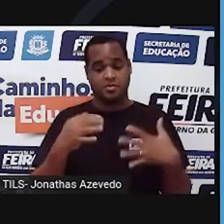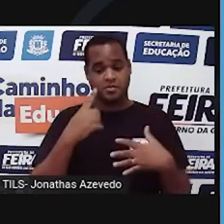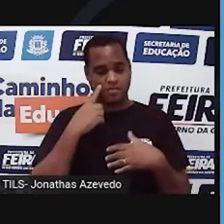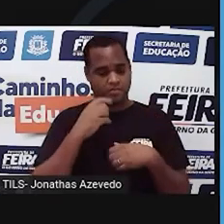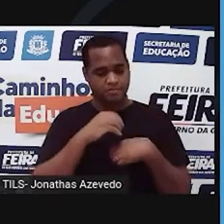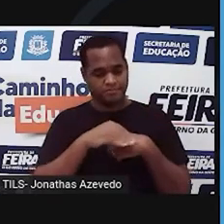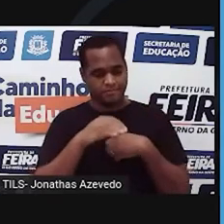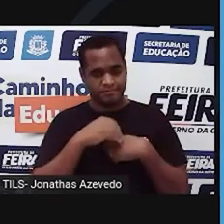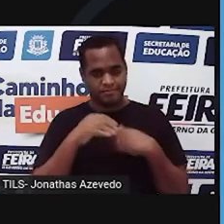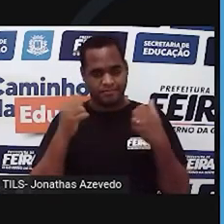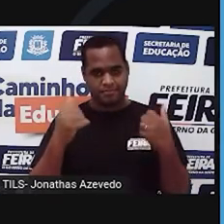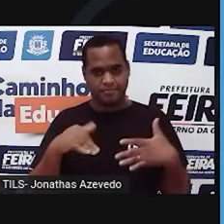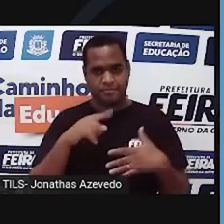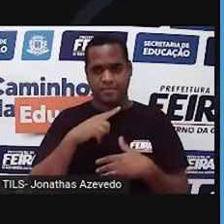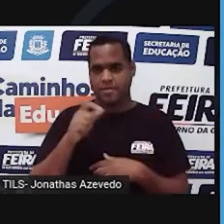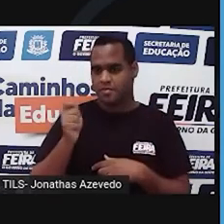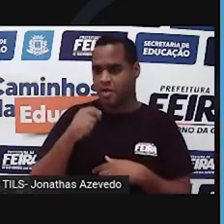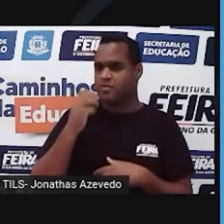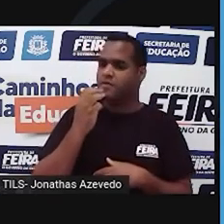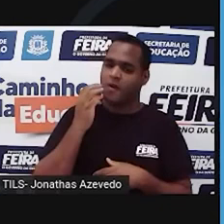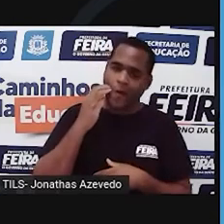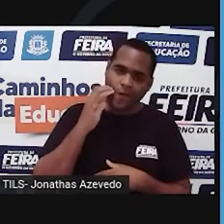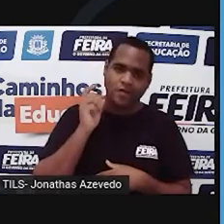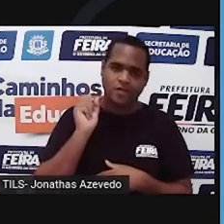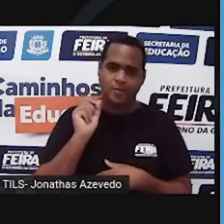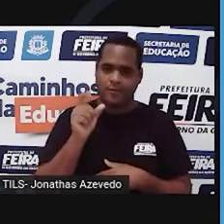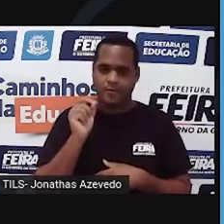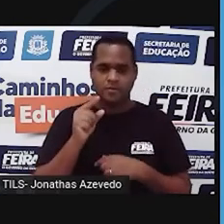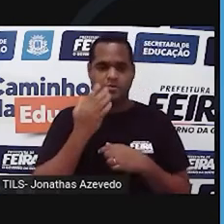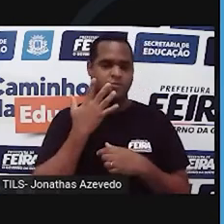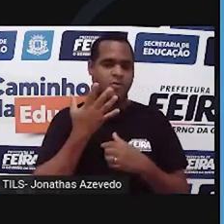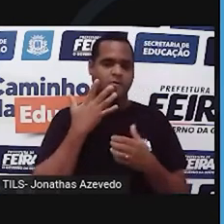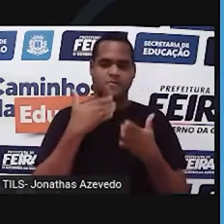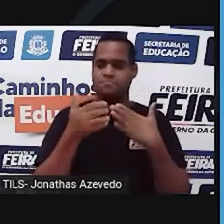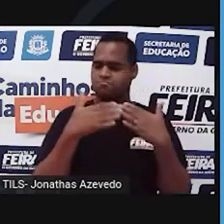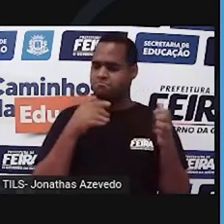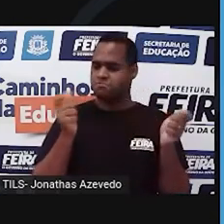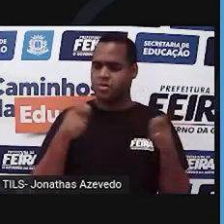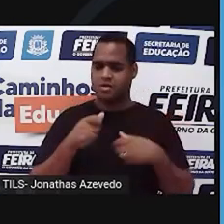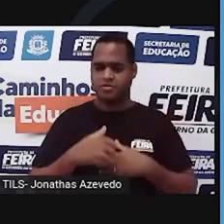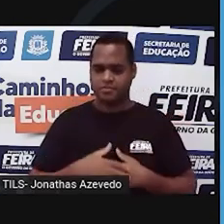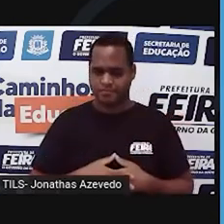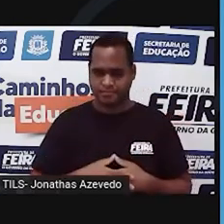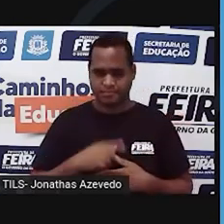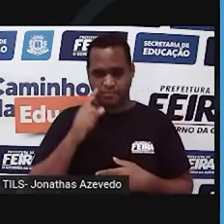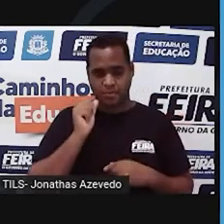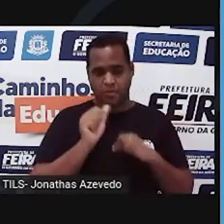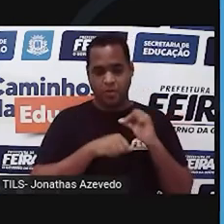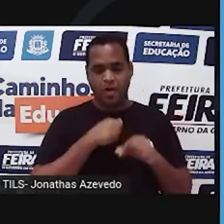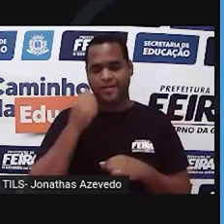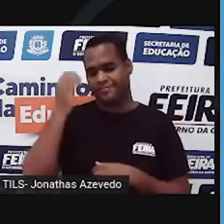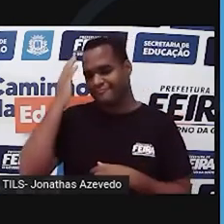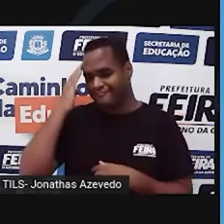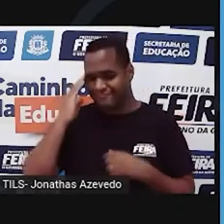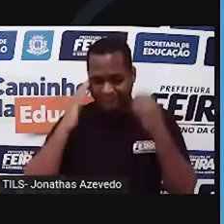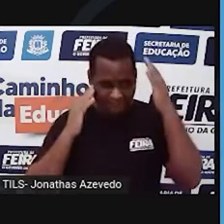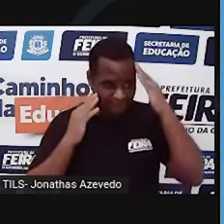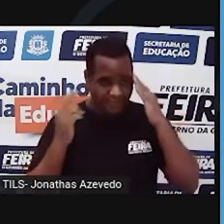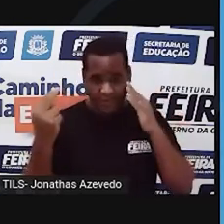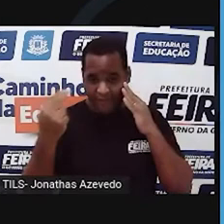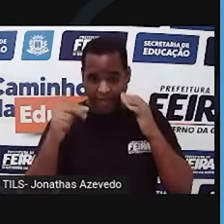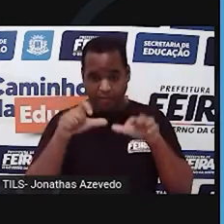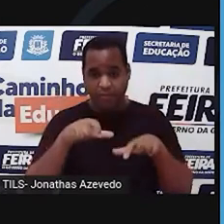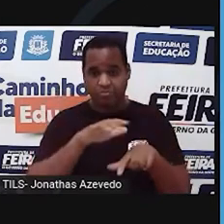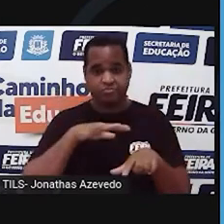pintar de louro, de ruivo, de rosa, de azul. Dá o que eu quiser, não é mesmo? Então eu consigo alterar o meu fenótipo por causa do ambiente.